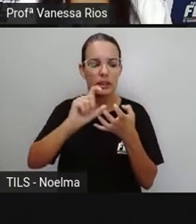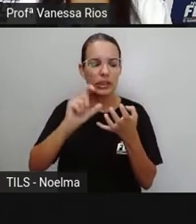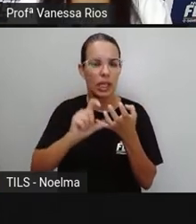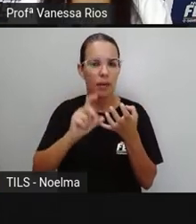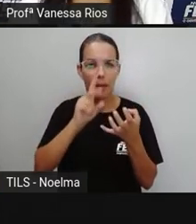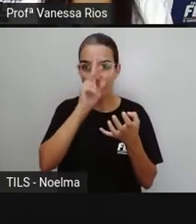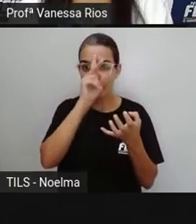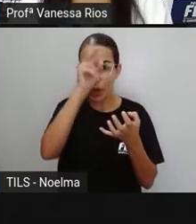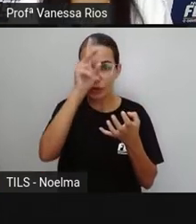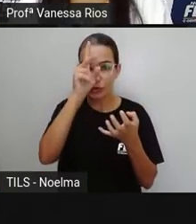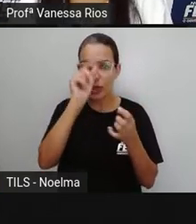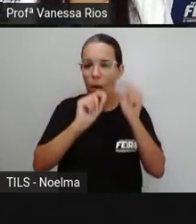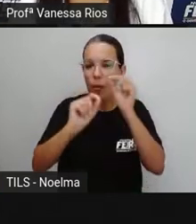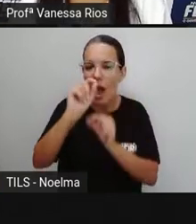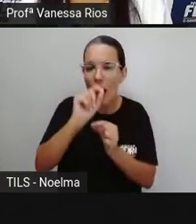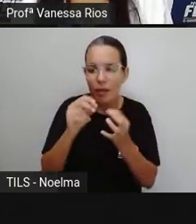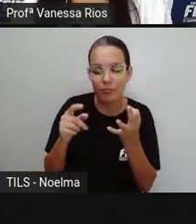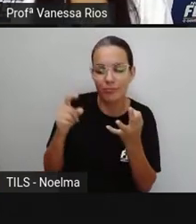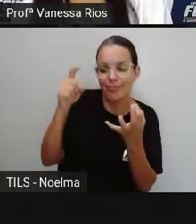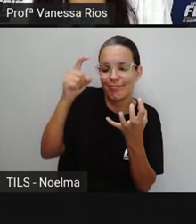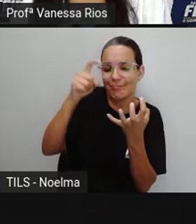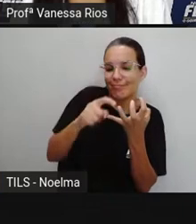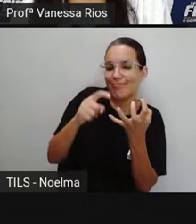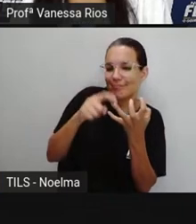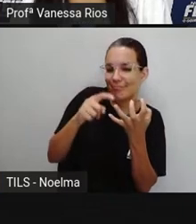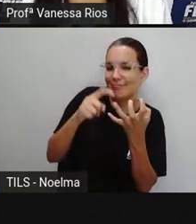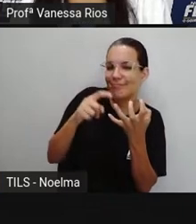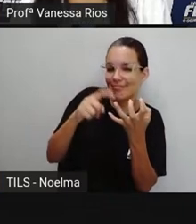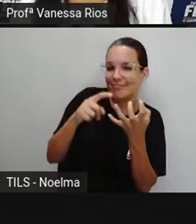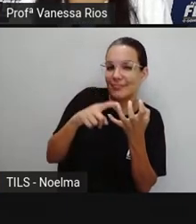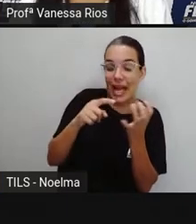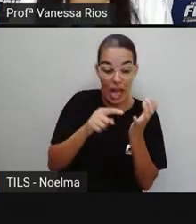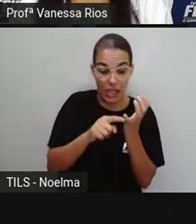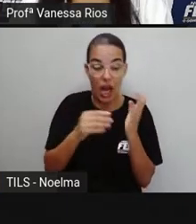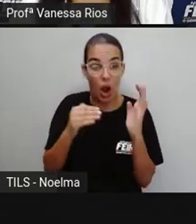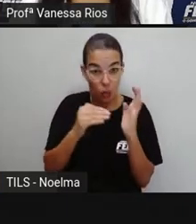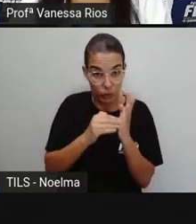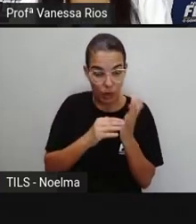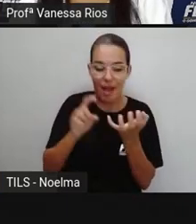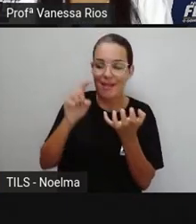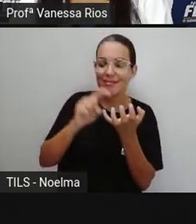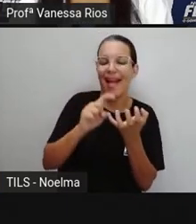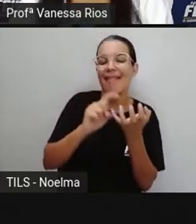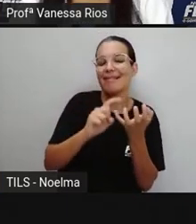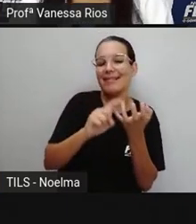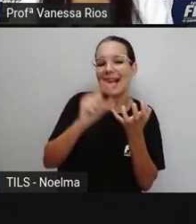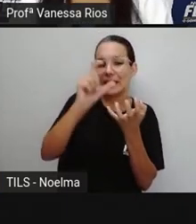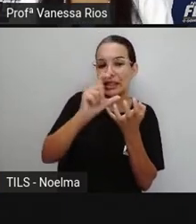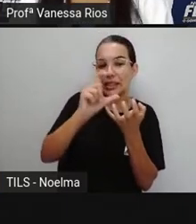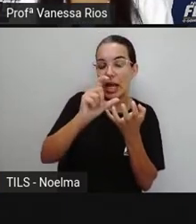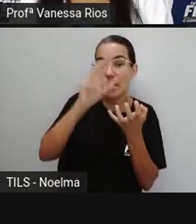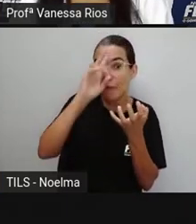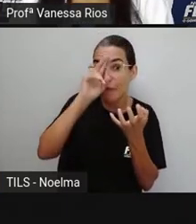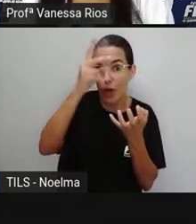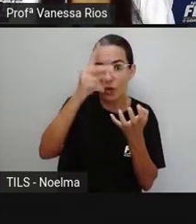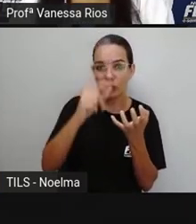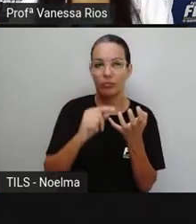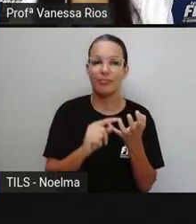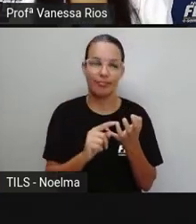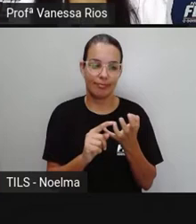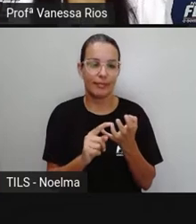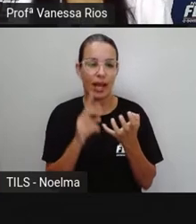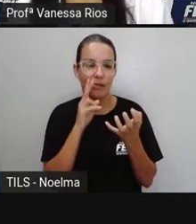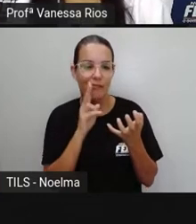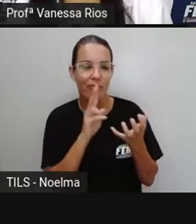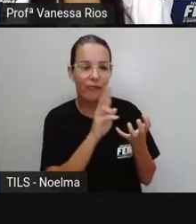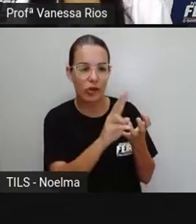penúltima sílaba. E a pró traz os exemplos aí de útil, tórax, táxi. A